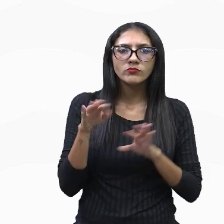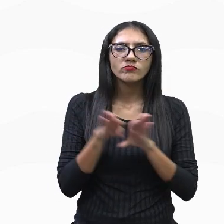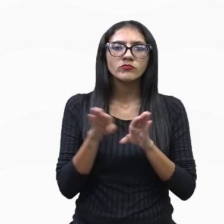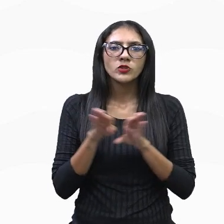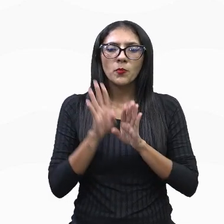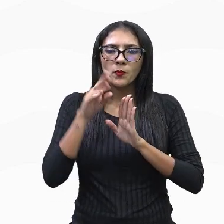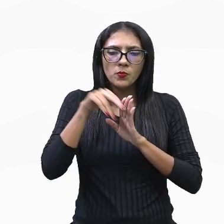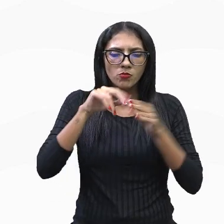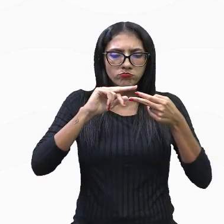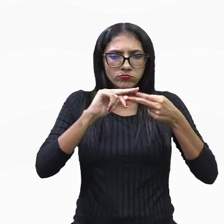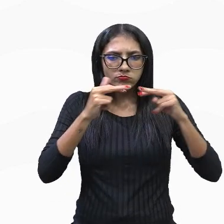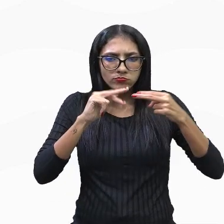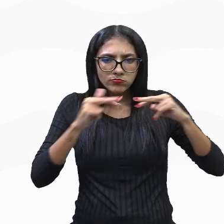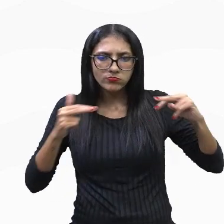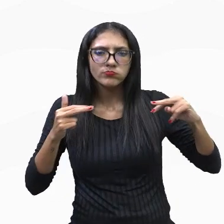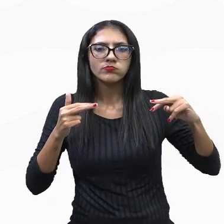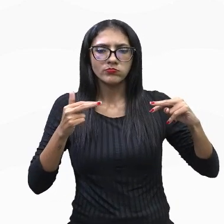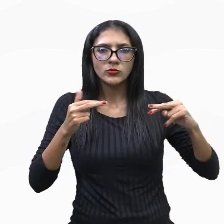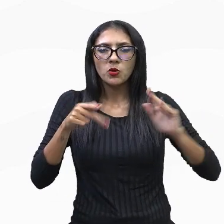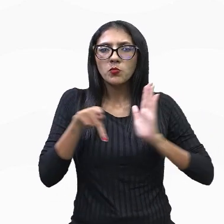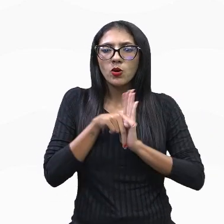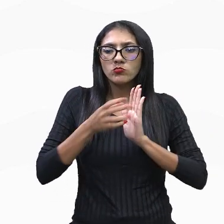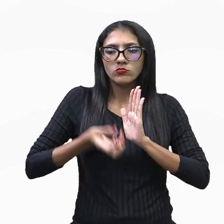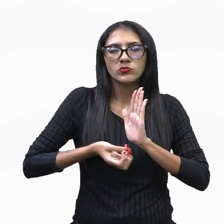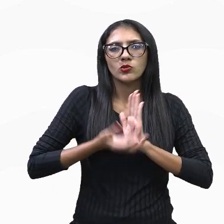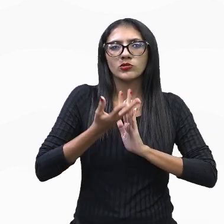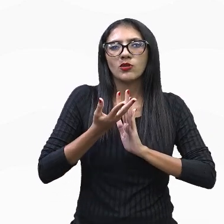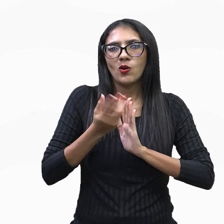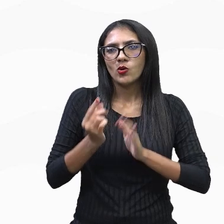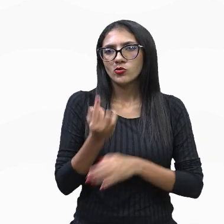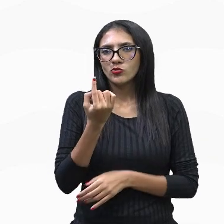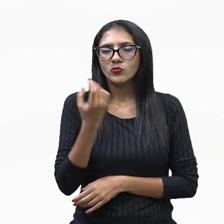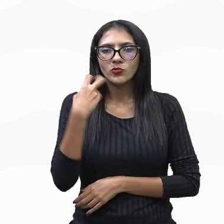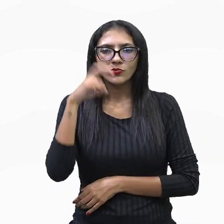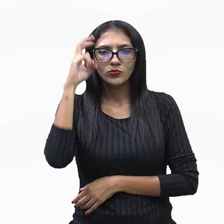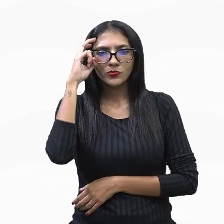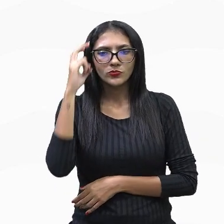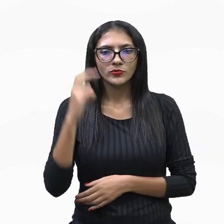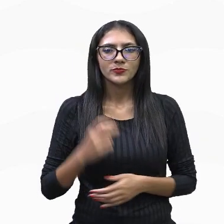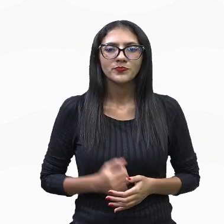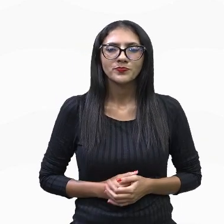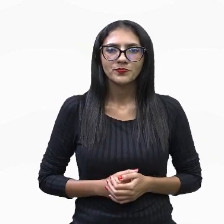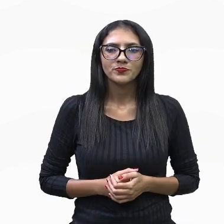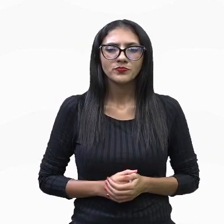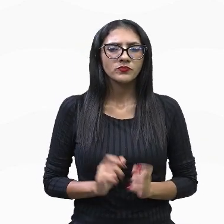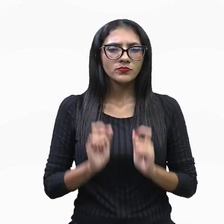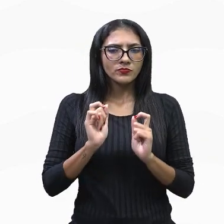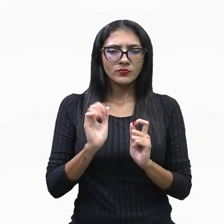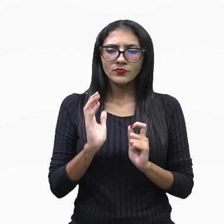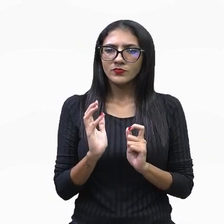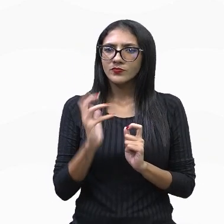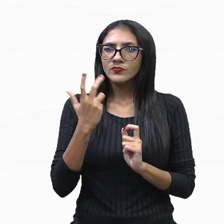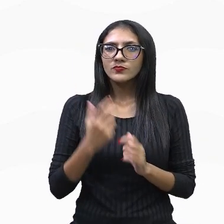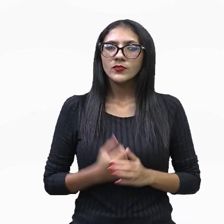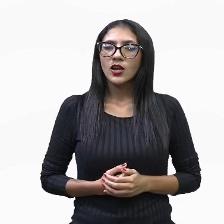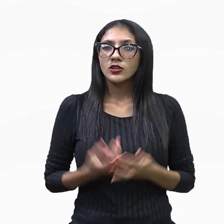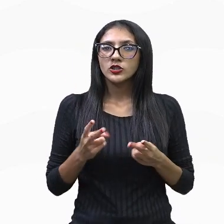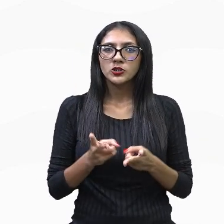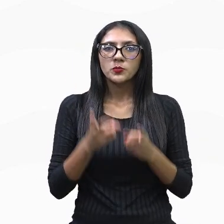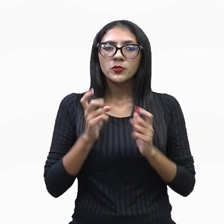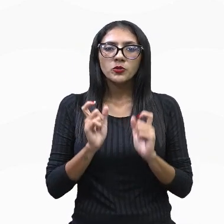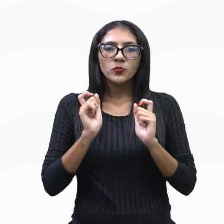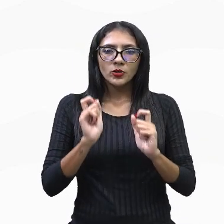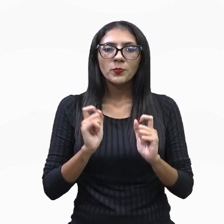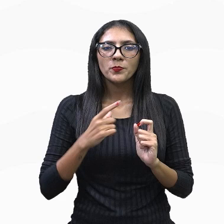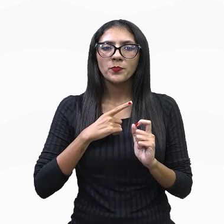genético ou biológico na produção da cultura. Nesse caso, o a gente vai fazer o quê? Apontamos que a